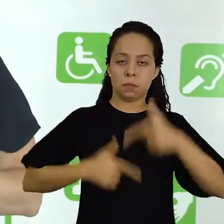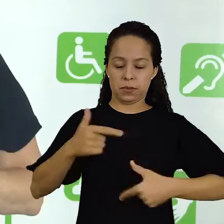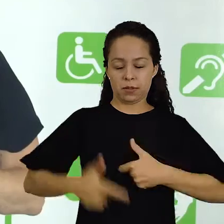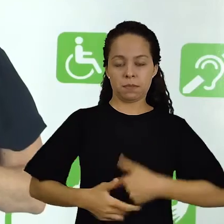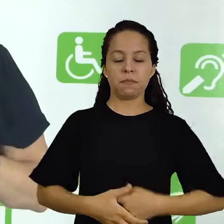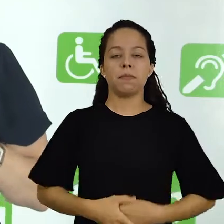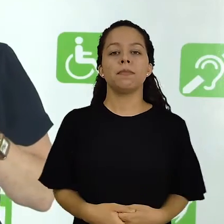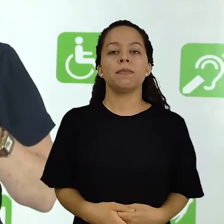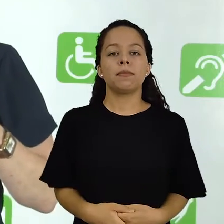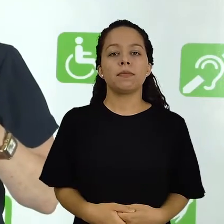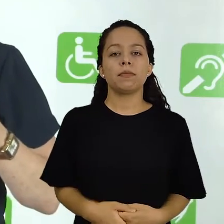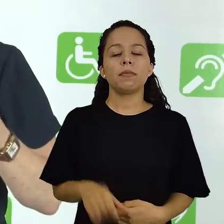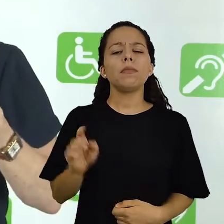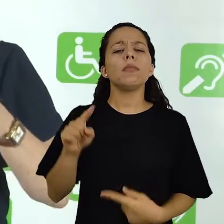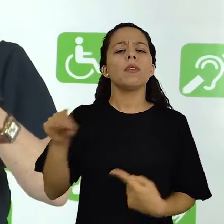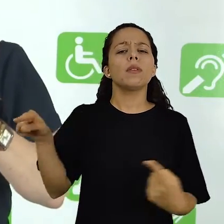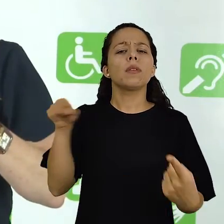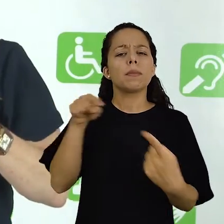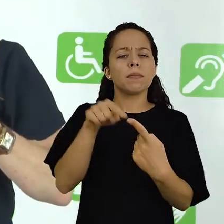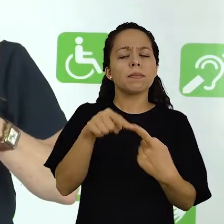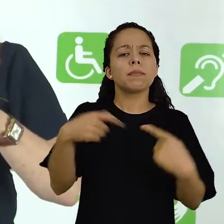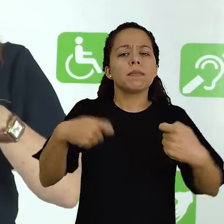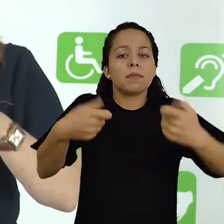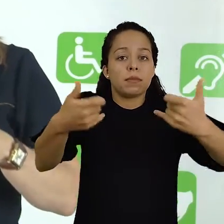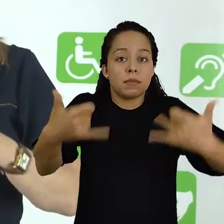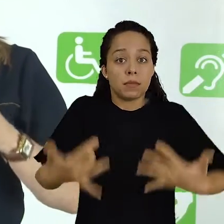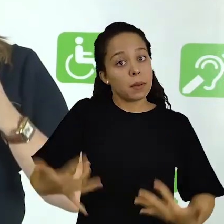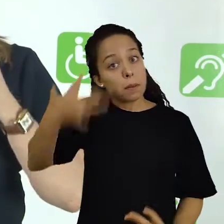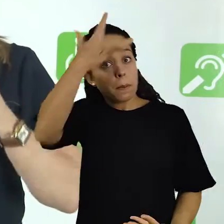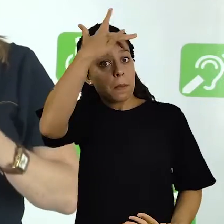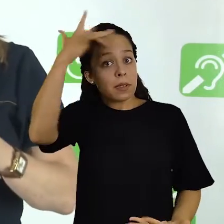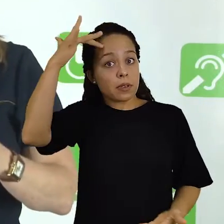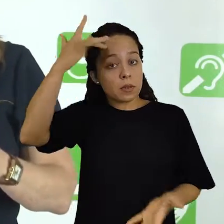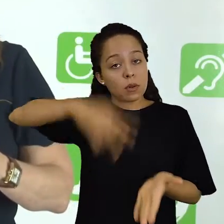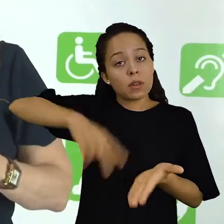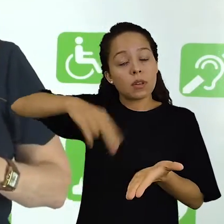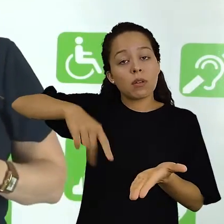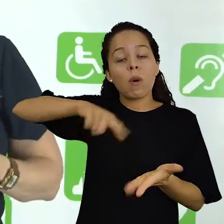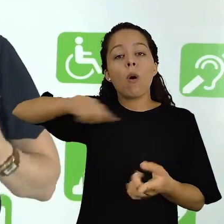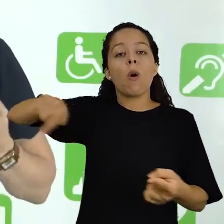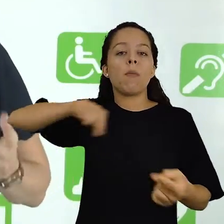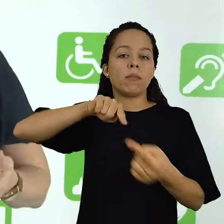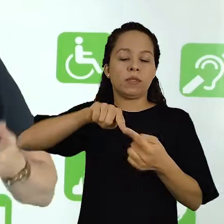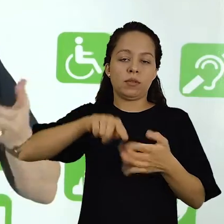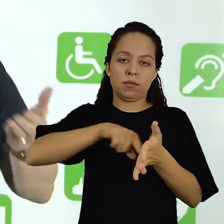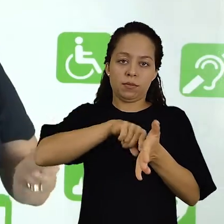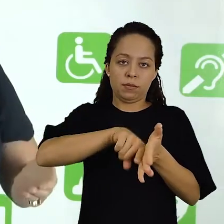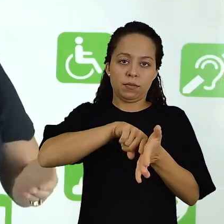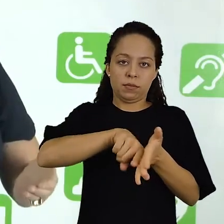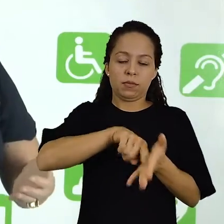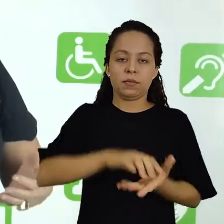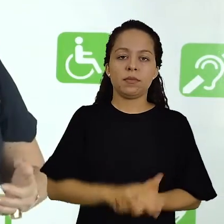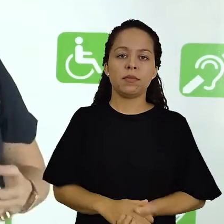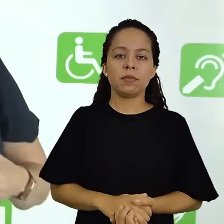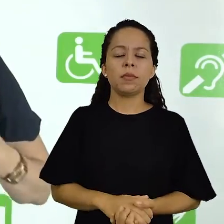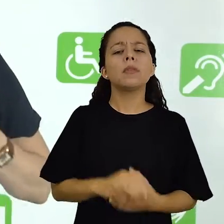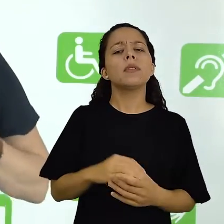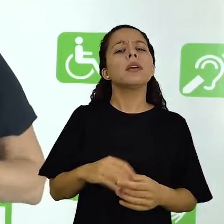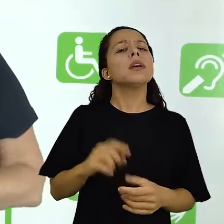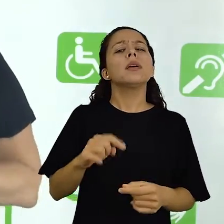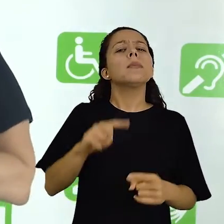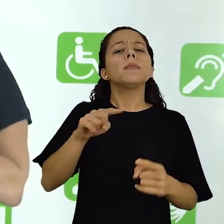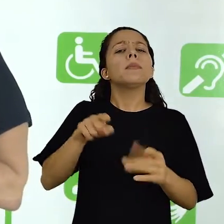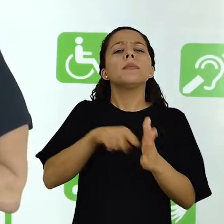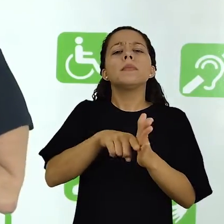do trabalho, tendo em vista posicionar o leitor sobre o objetivo da pesquisa, qual a